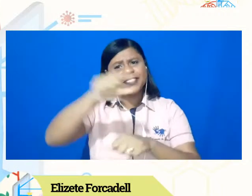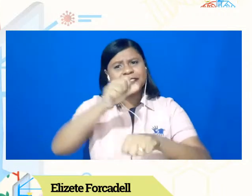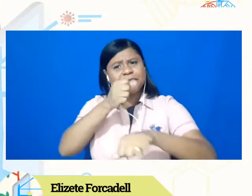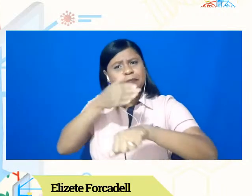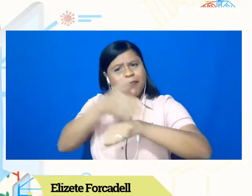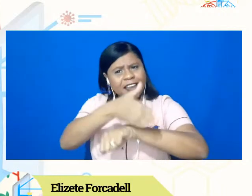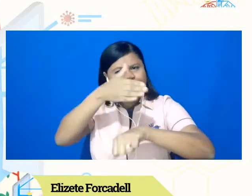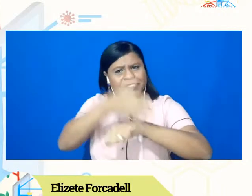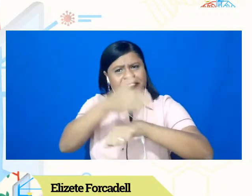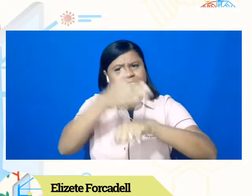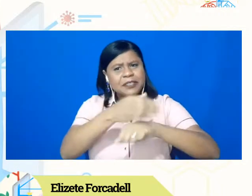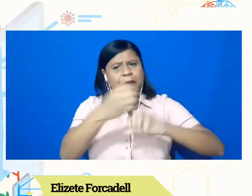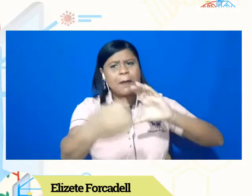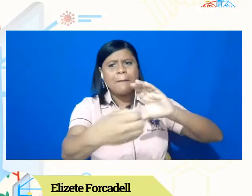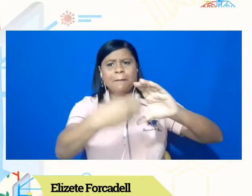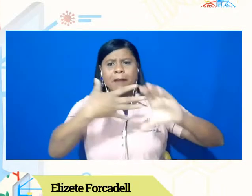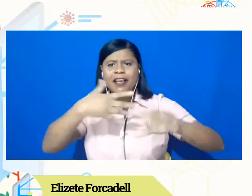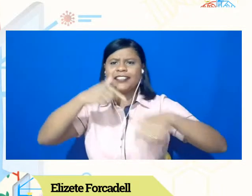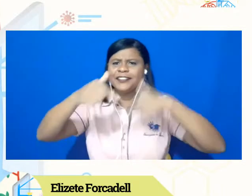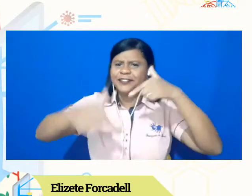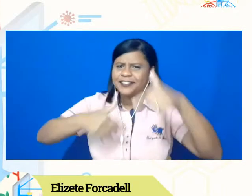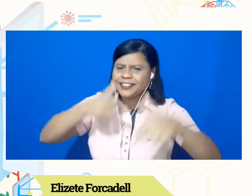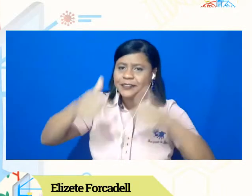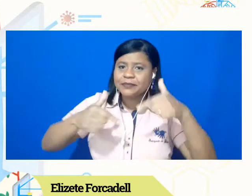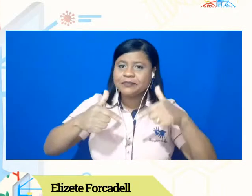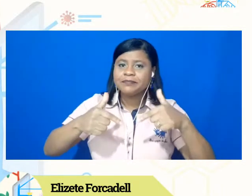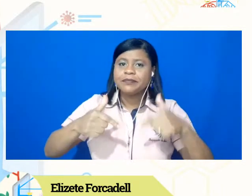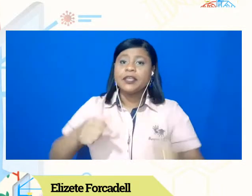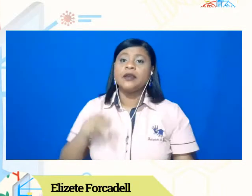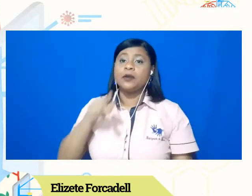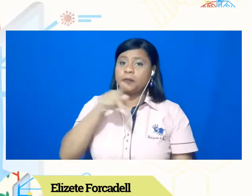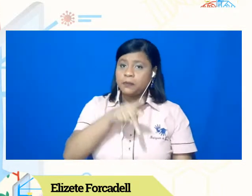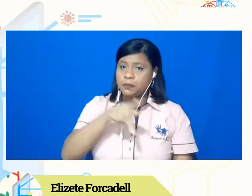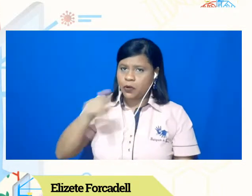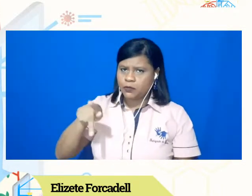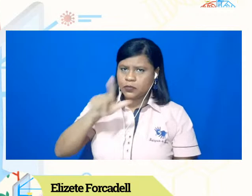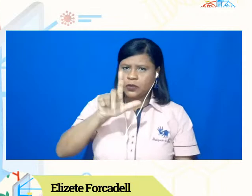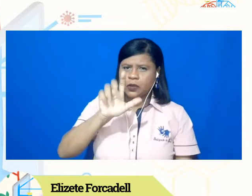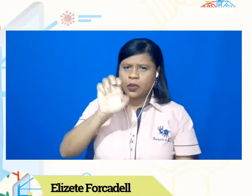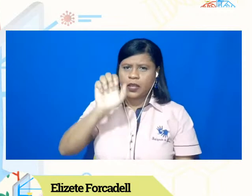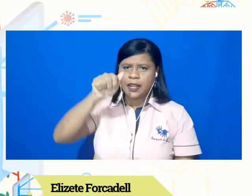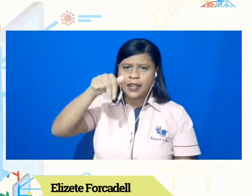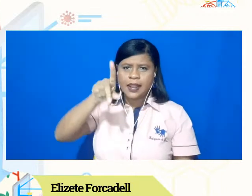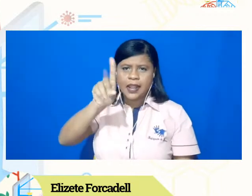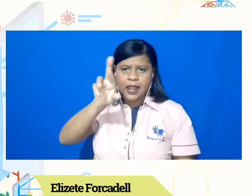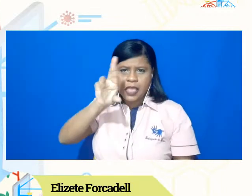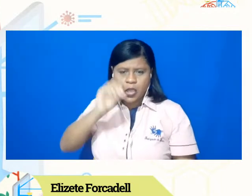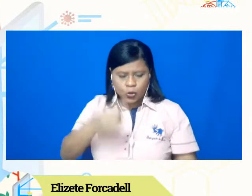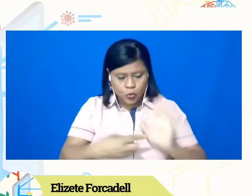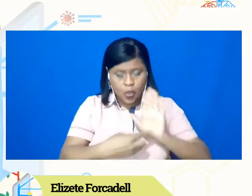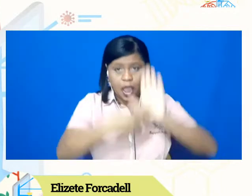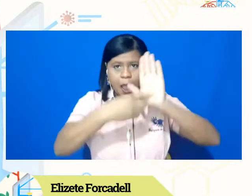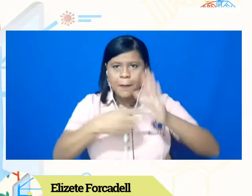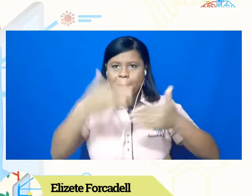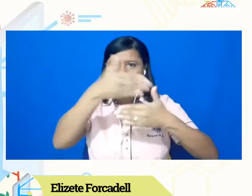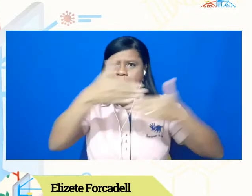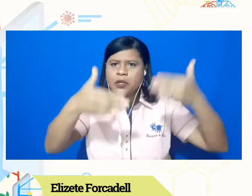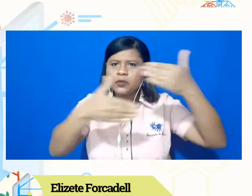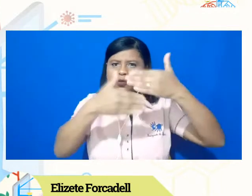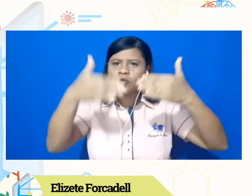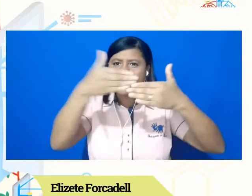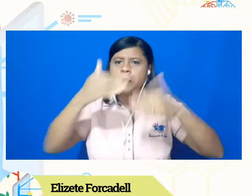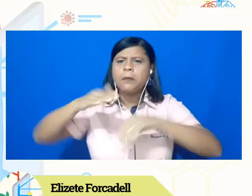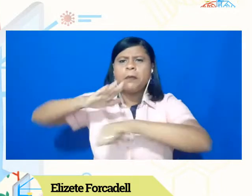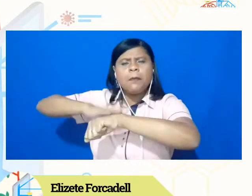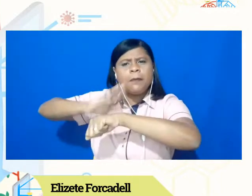trabalhos, nós tivemos, como o professor Leandro apresentou aí, né, em momentos que